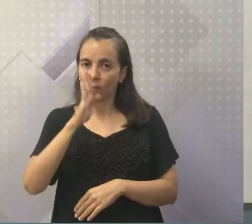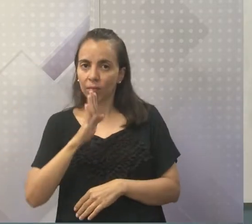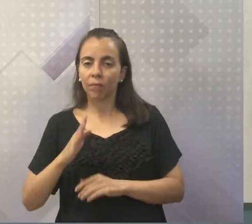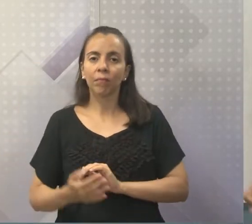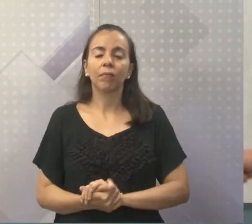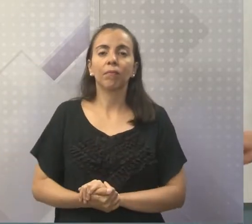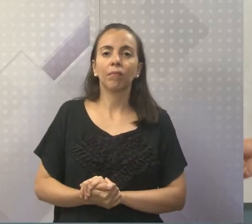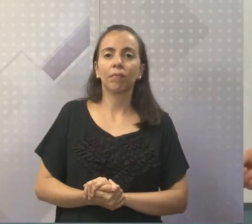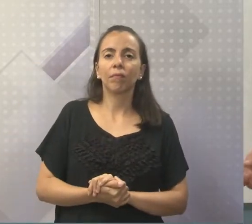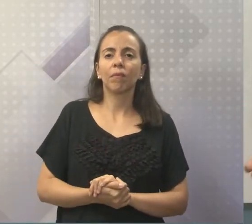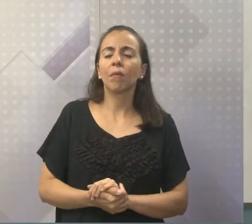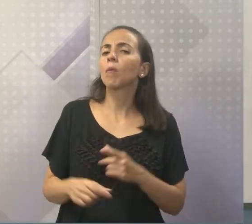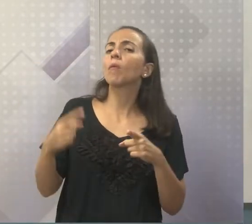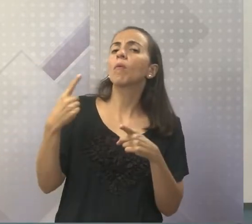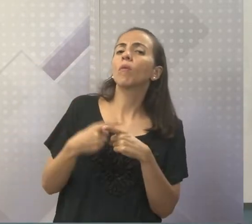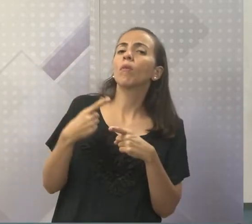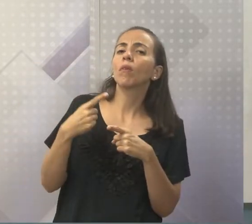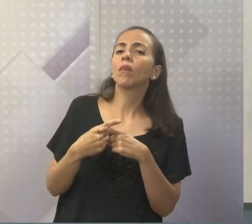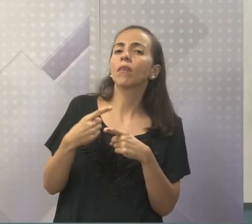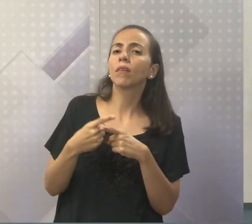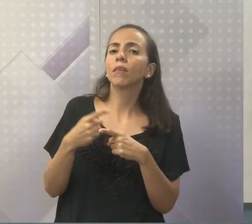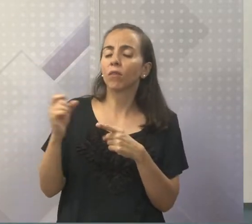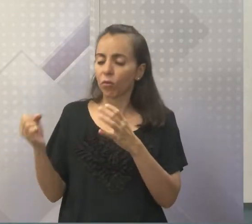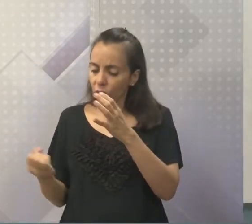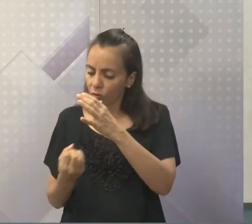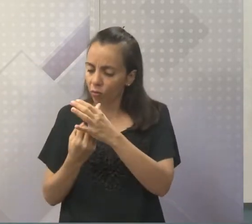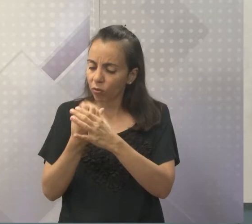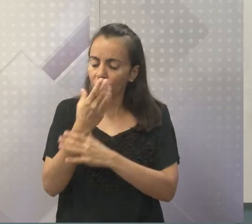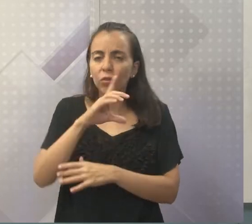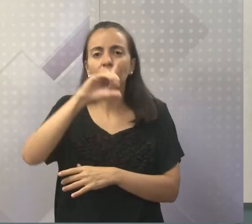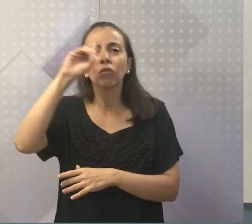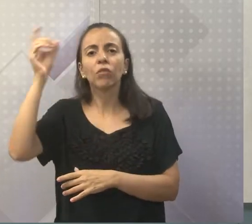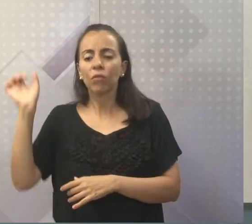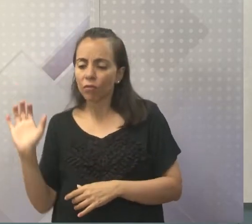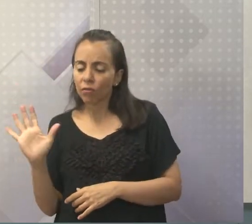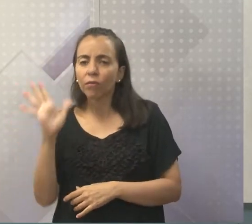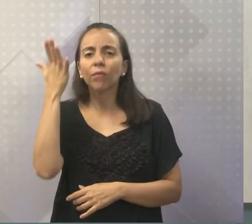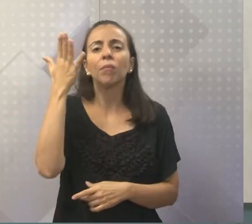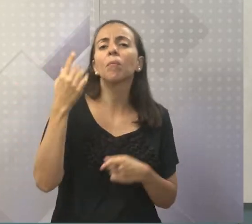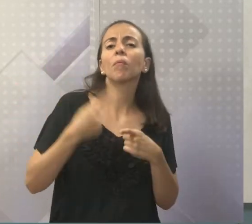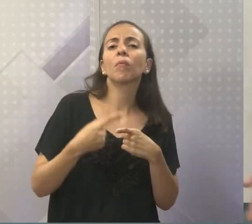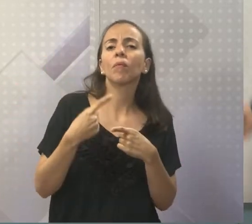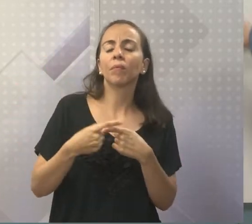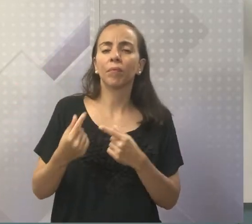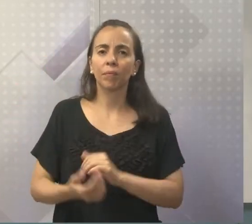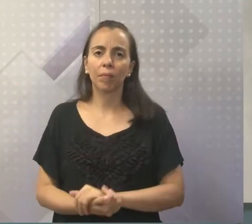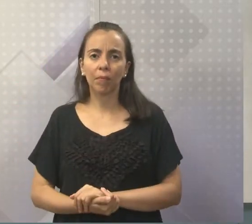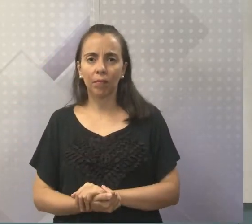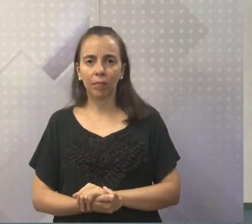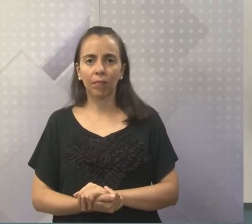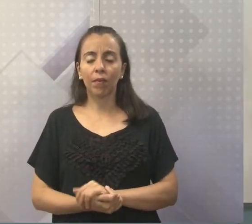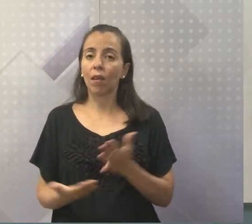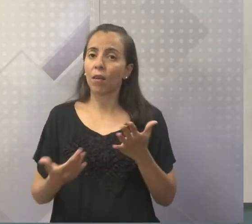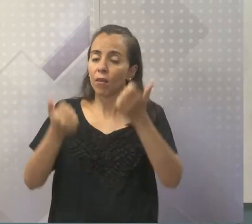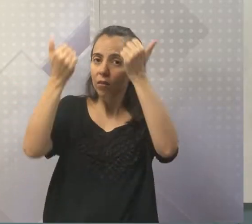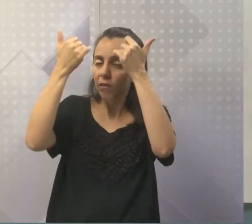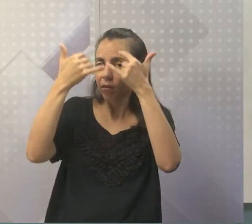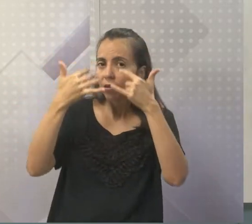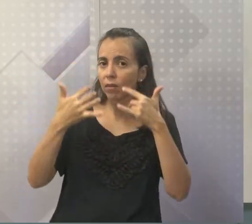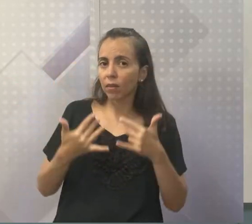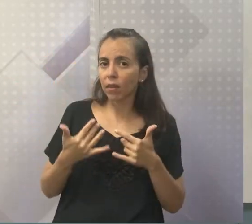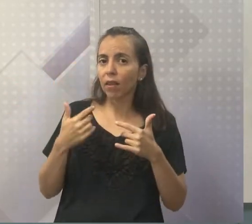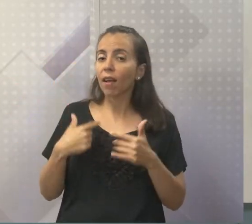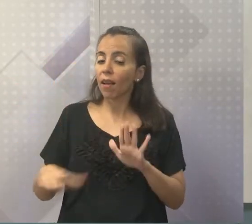certo? Mas por que surgiu essa data, esse dia, né? E aí a gente vai falar acerca de quê?